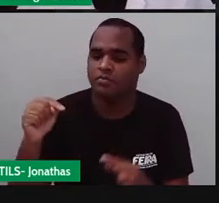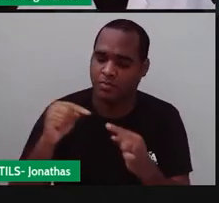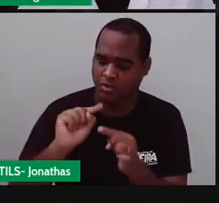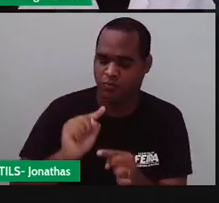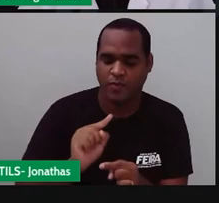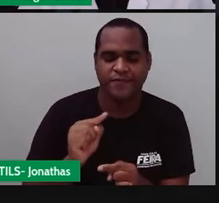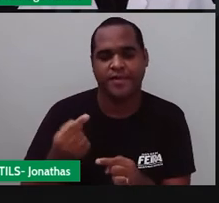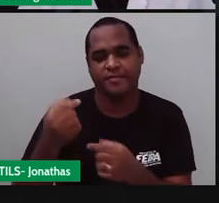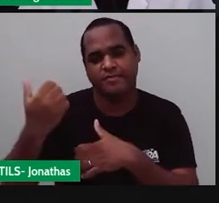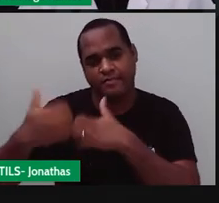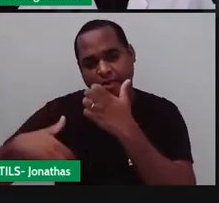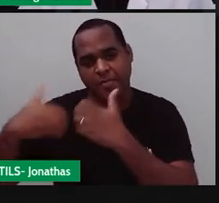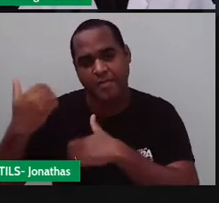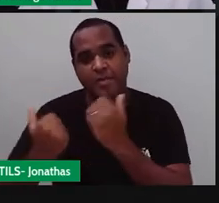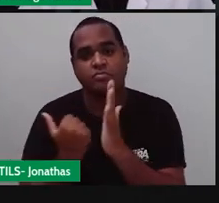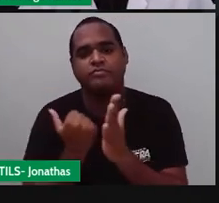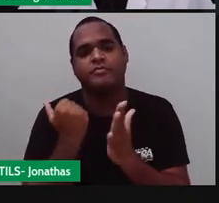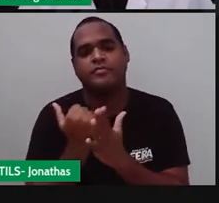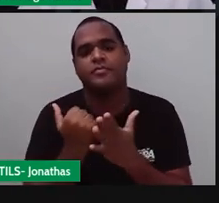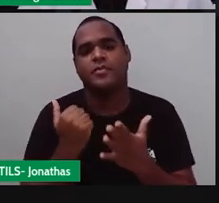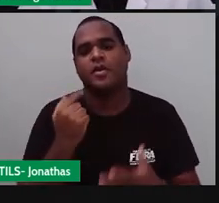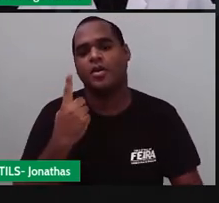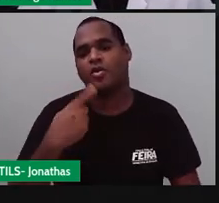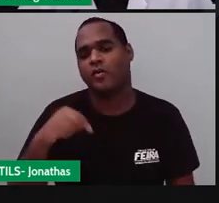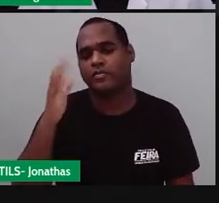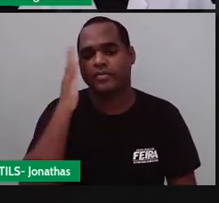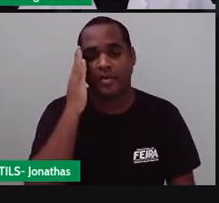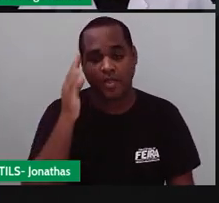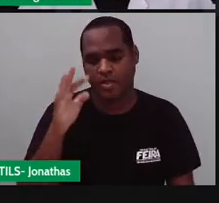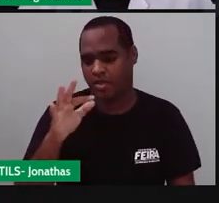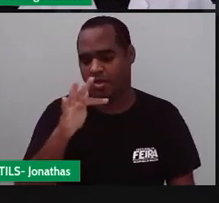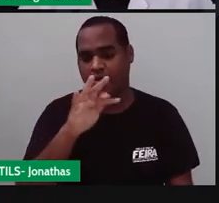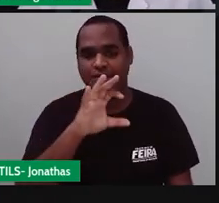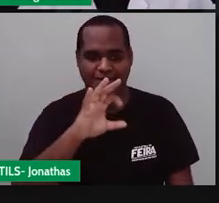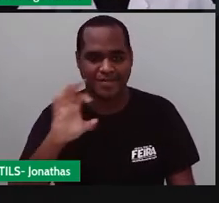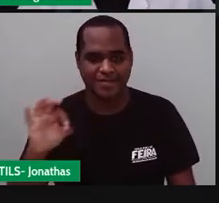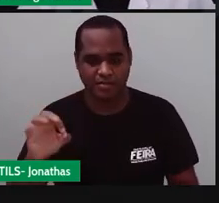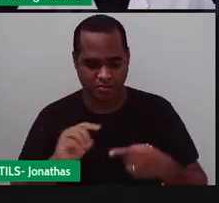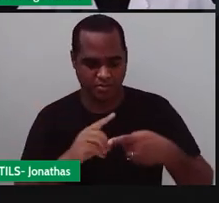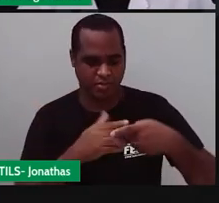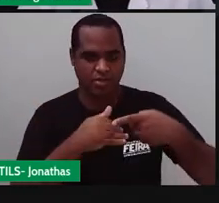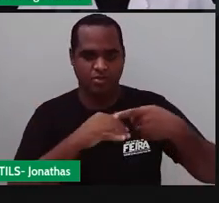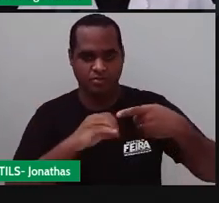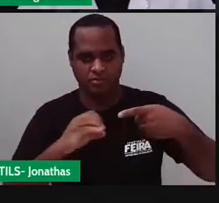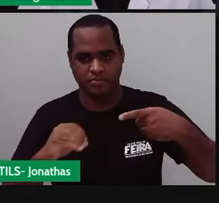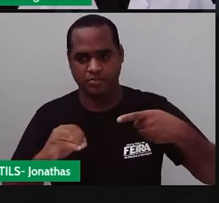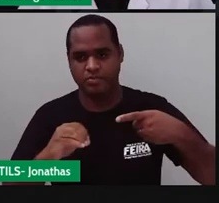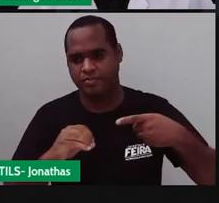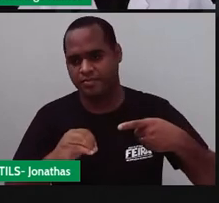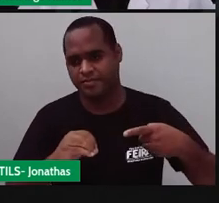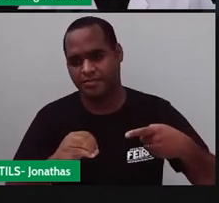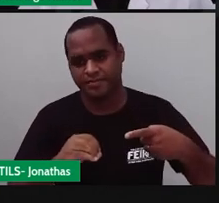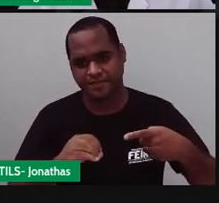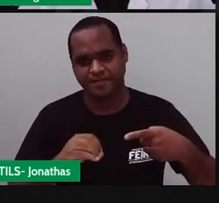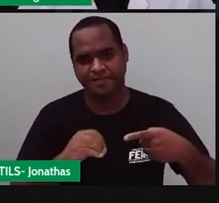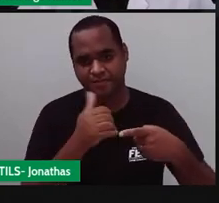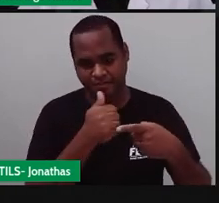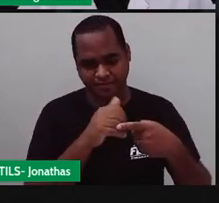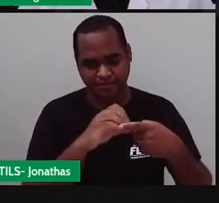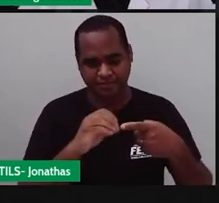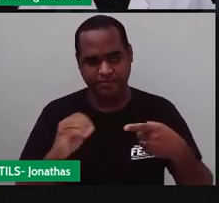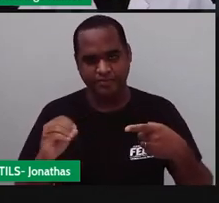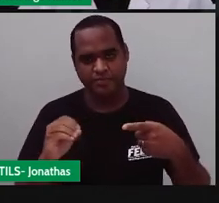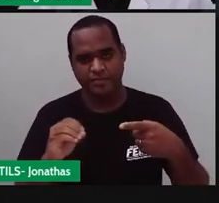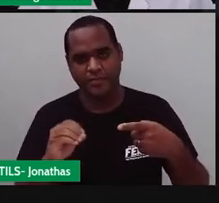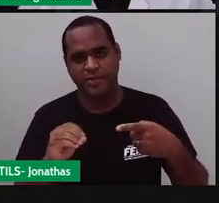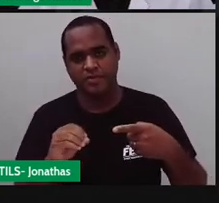vírgula então a gente já sabe que aqui embaixo vai ser cem tá tá professor embaixo vai ser cem e